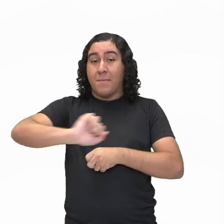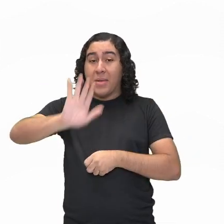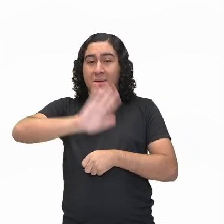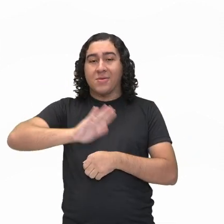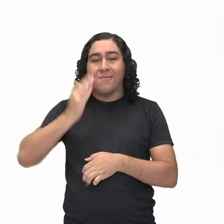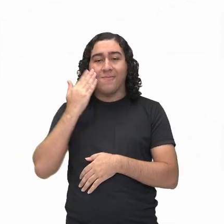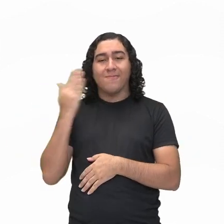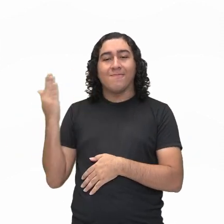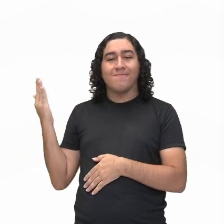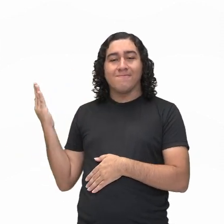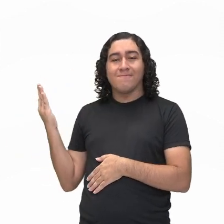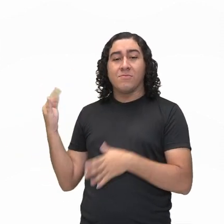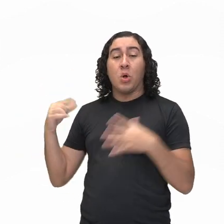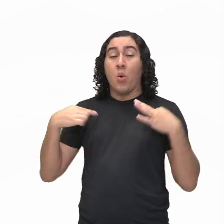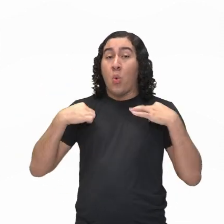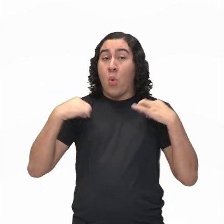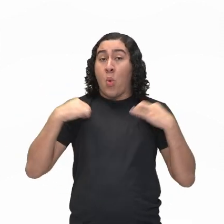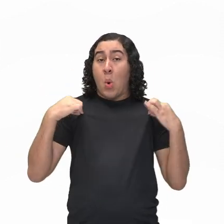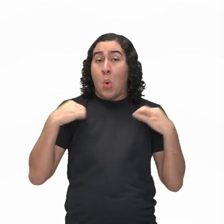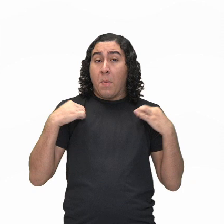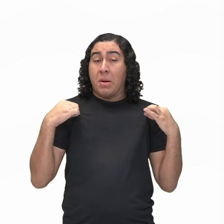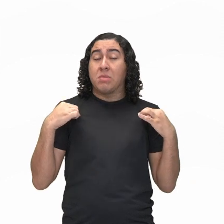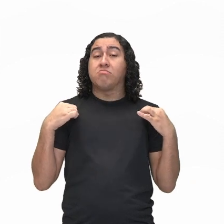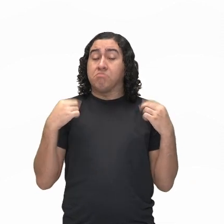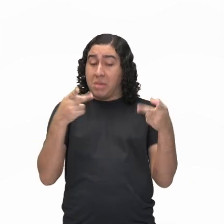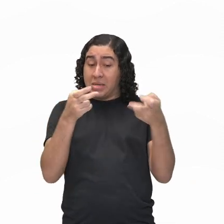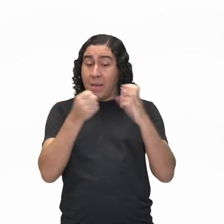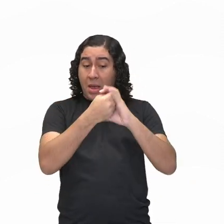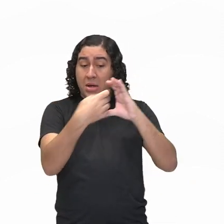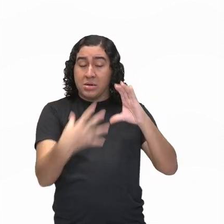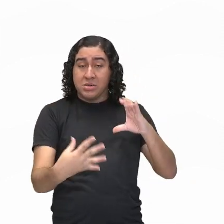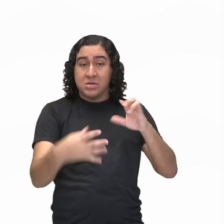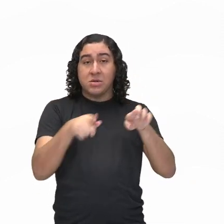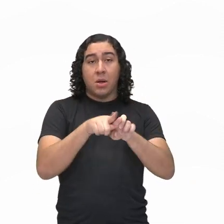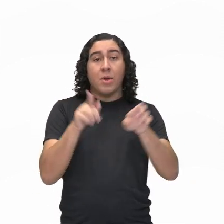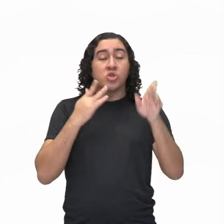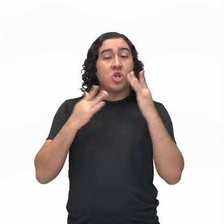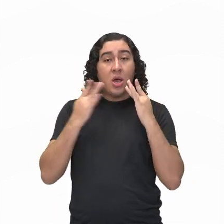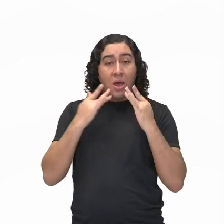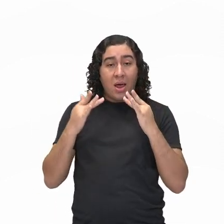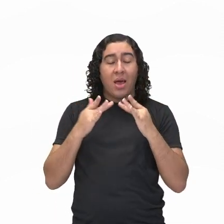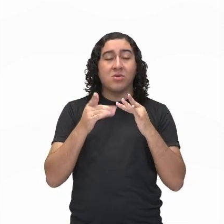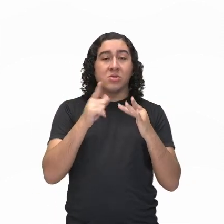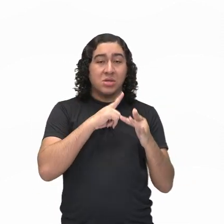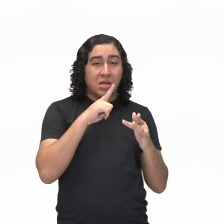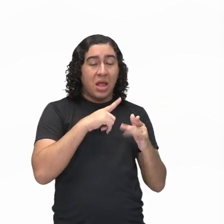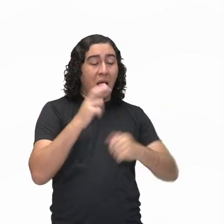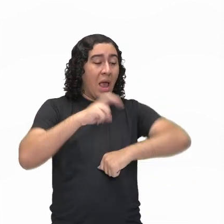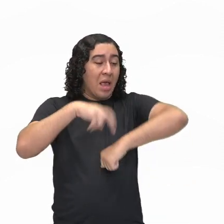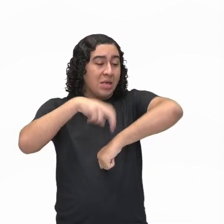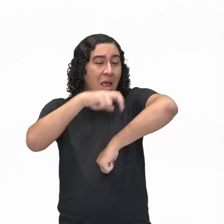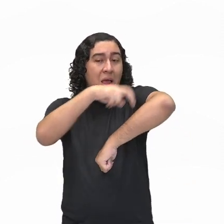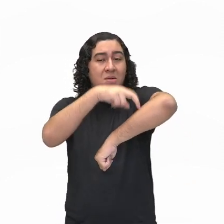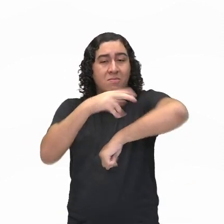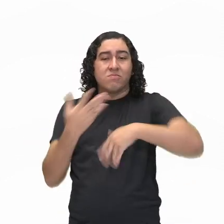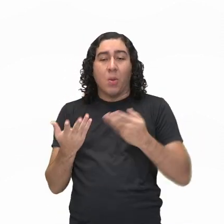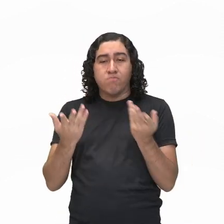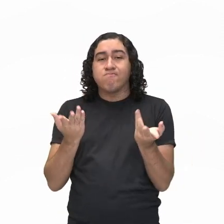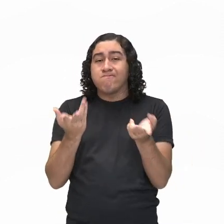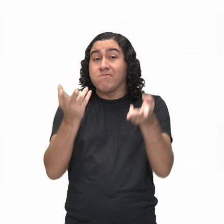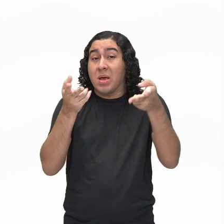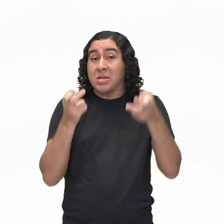vestimenta dos personagens, o teatro, a escada. Então, ao observar essa